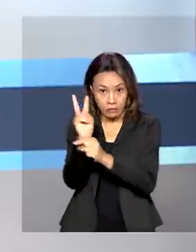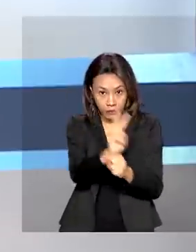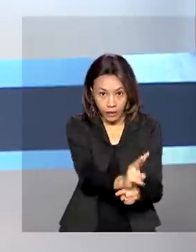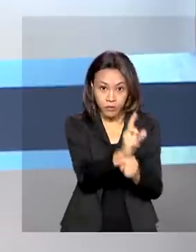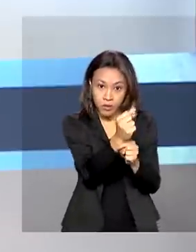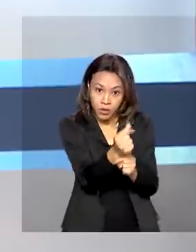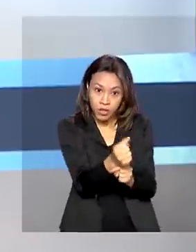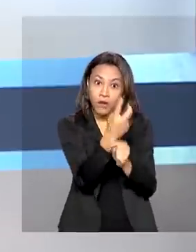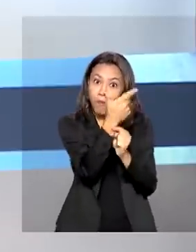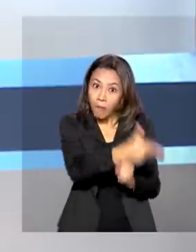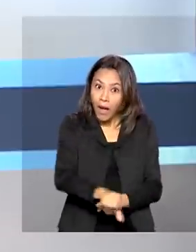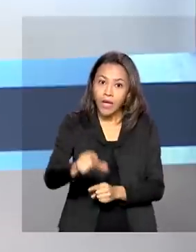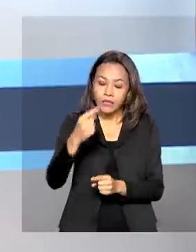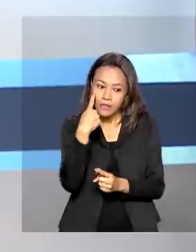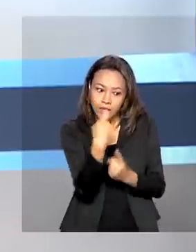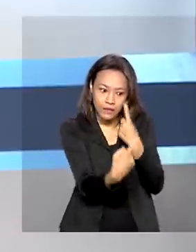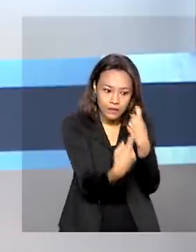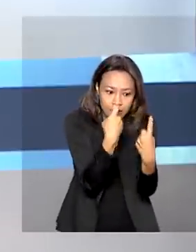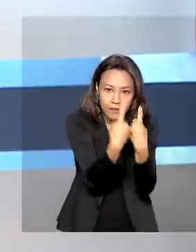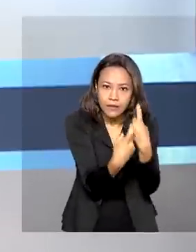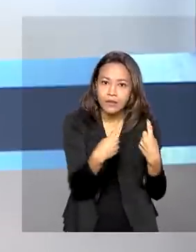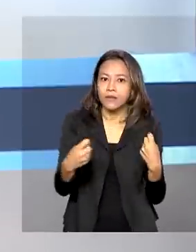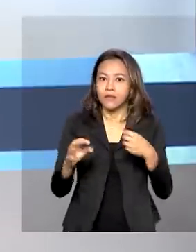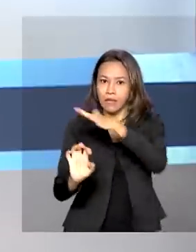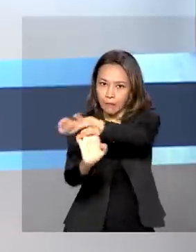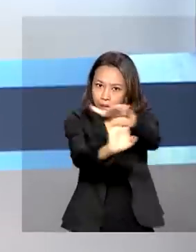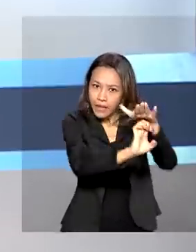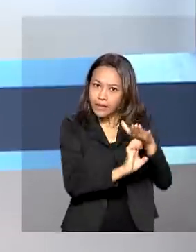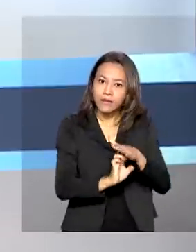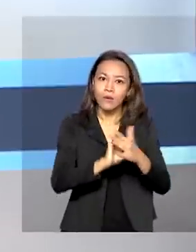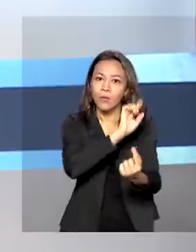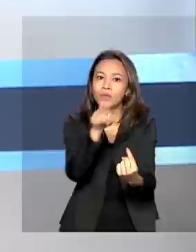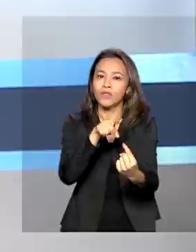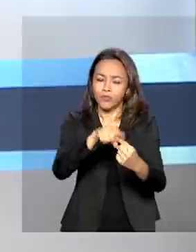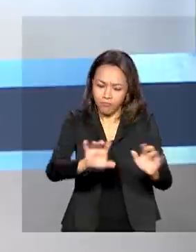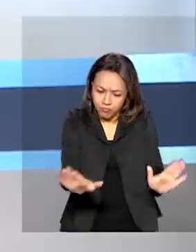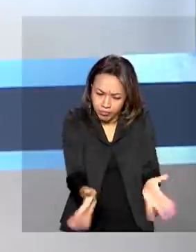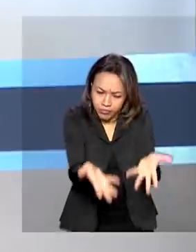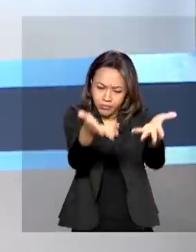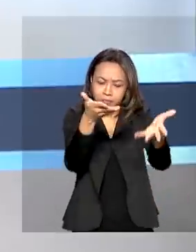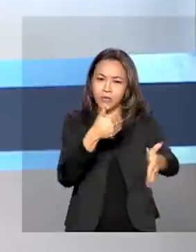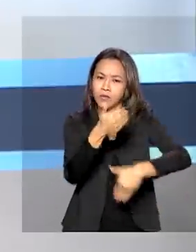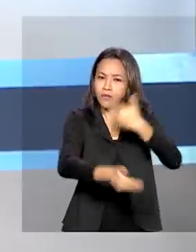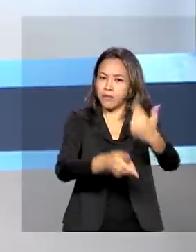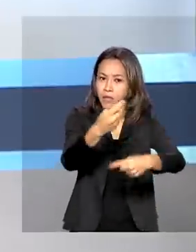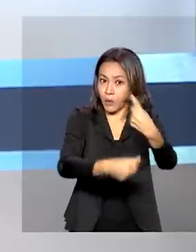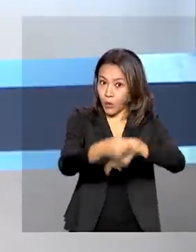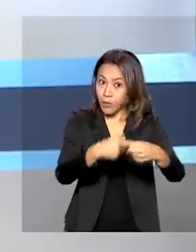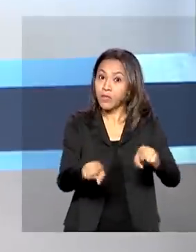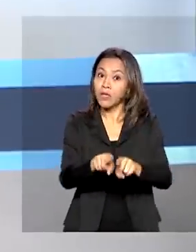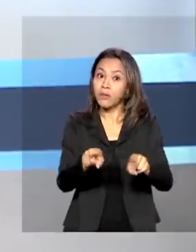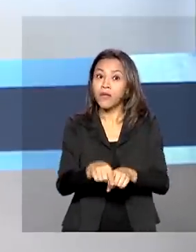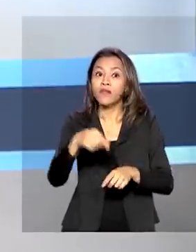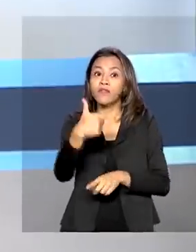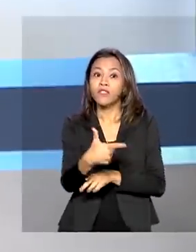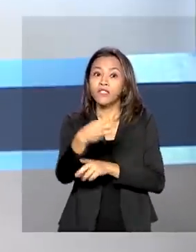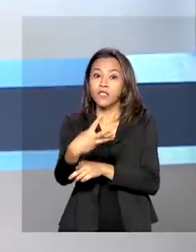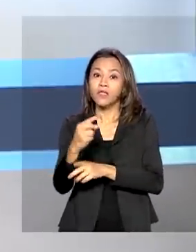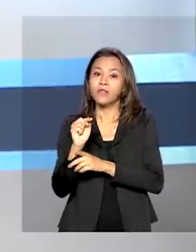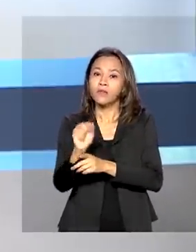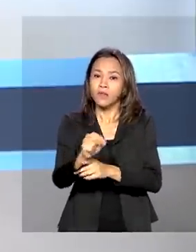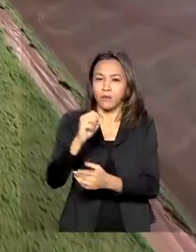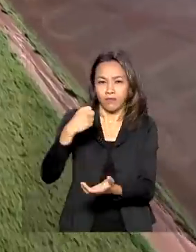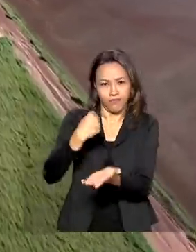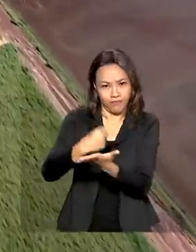deve atrair novos investimentos privados, garantindo crescimento econômico e 23 mil empregos diretos e indiretos.